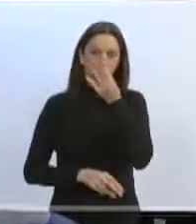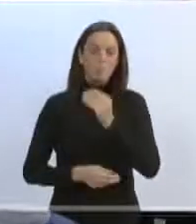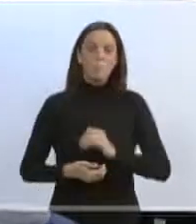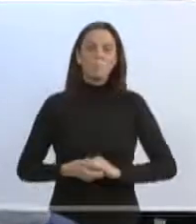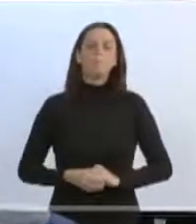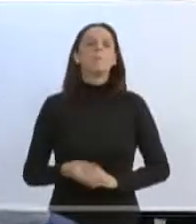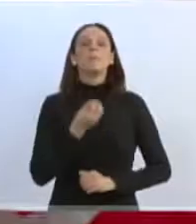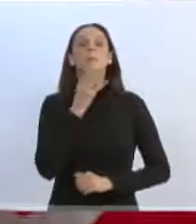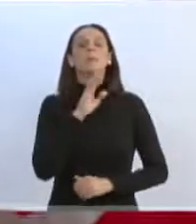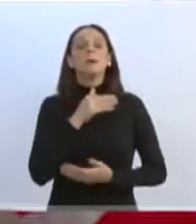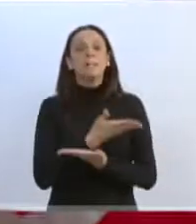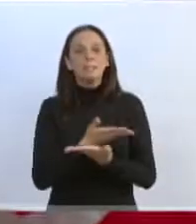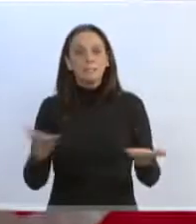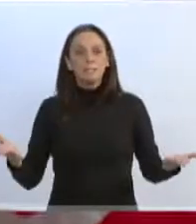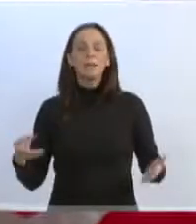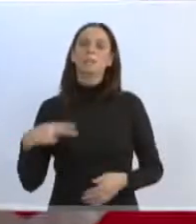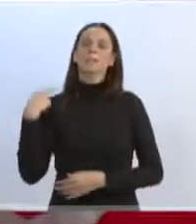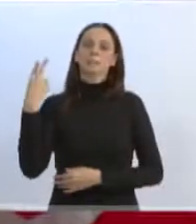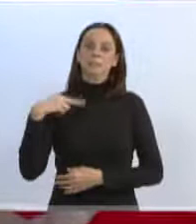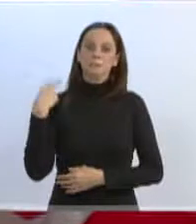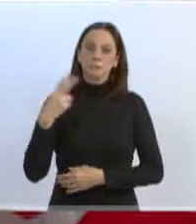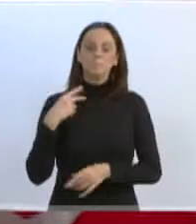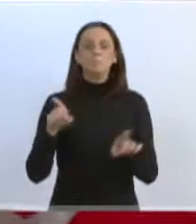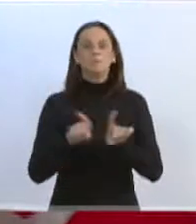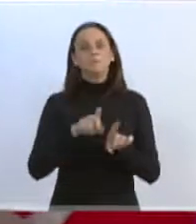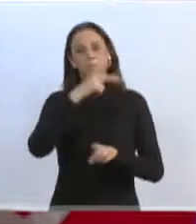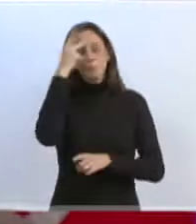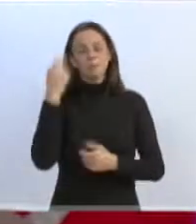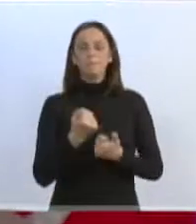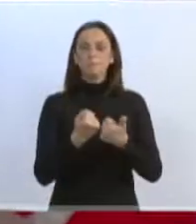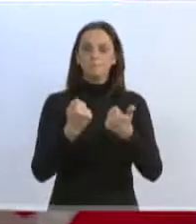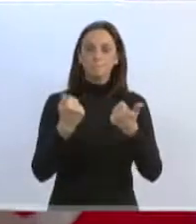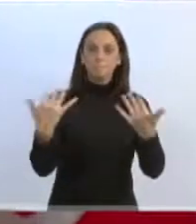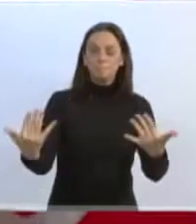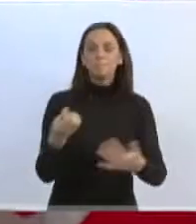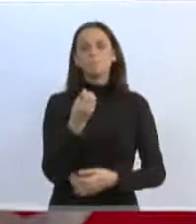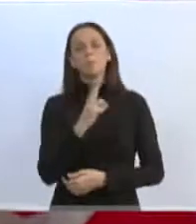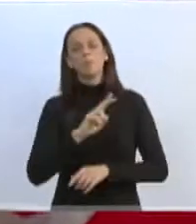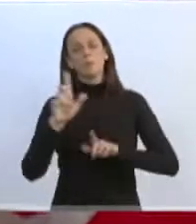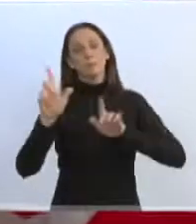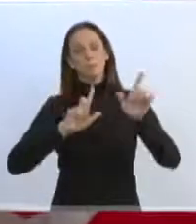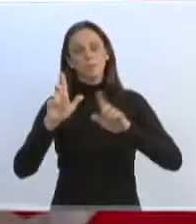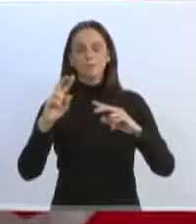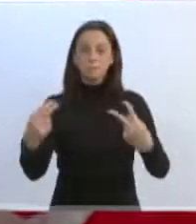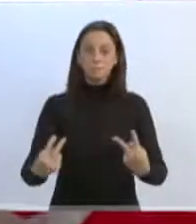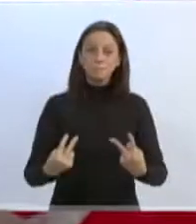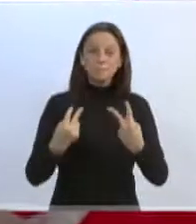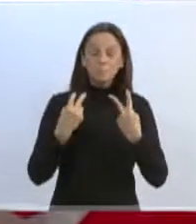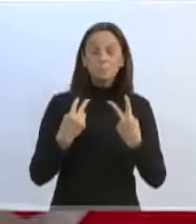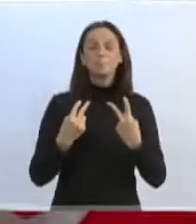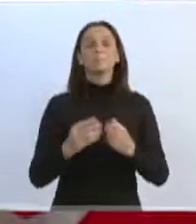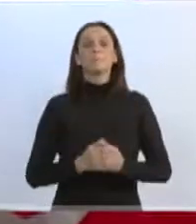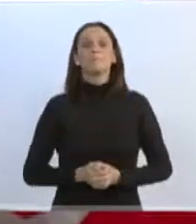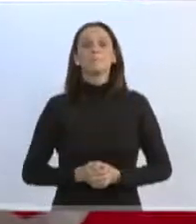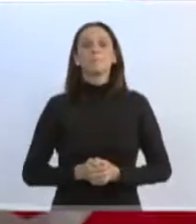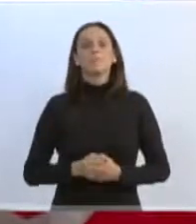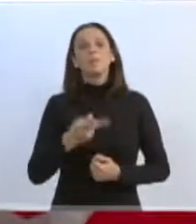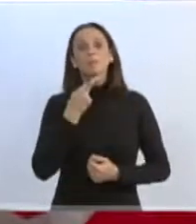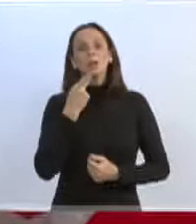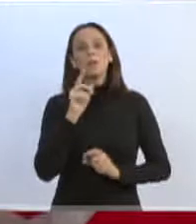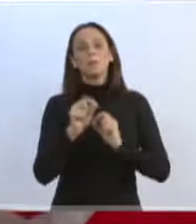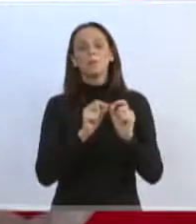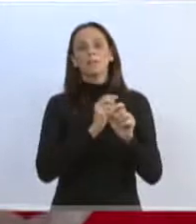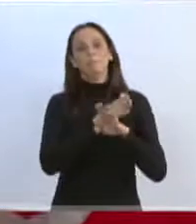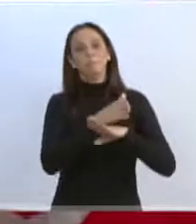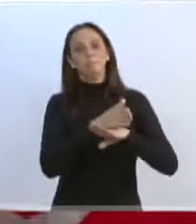Boa tarde, colegas vereadores, que nos acompanham aqui no plenário, através da TVL, internautas. Quero iniciar falando sobre algumas agendas na comunidade, que